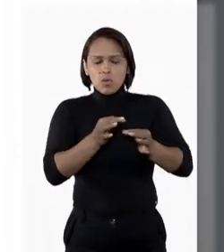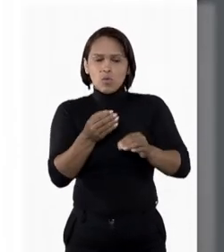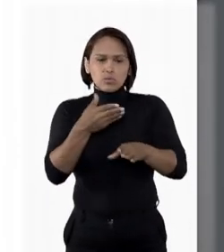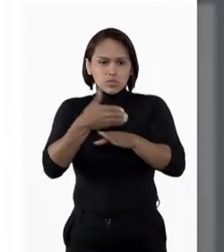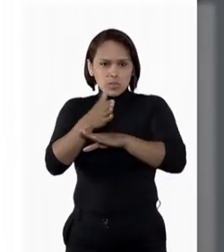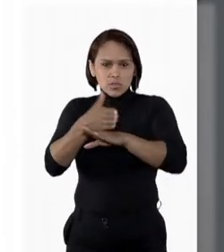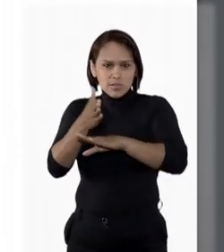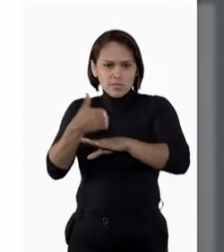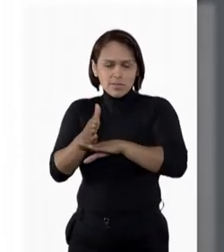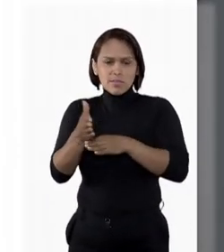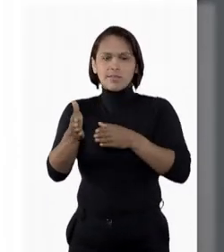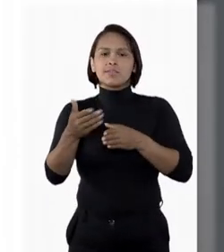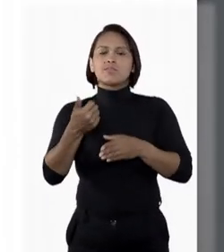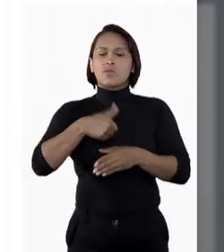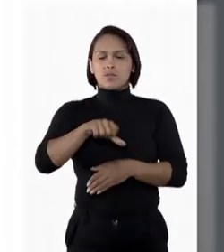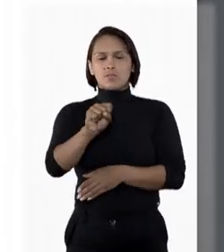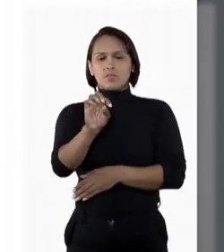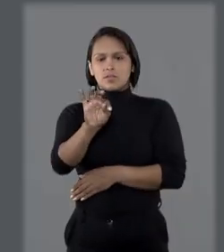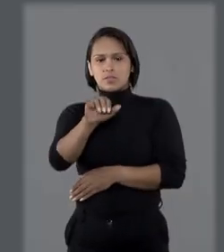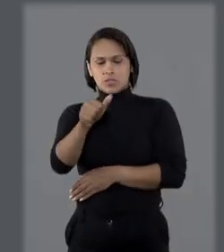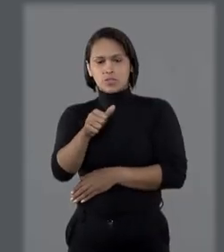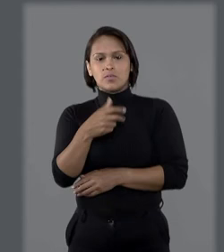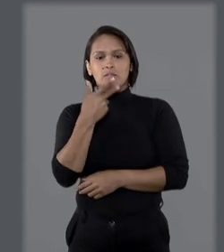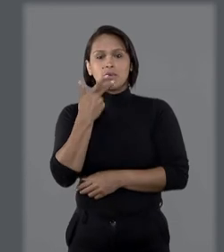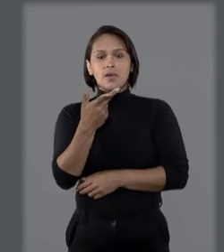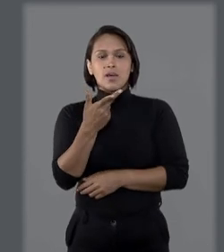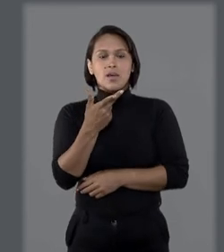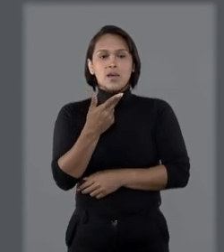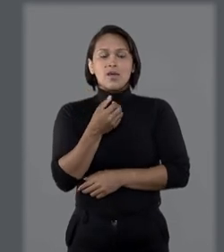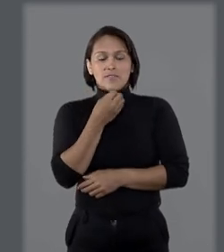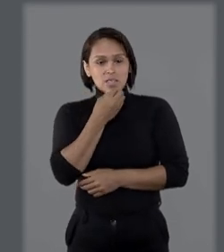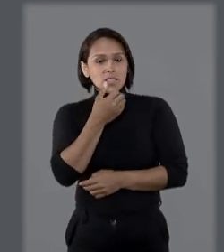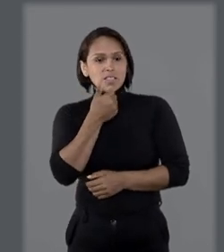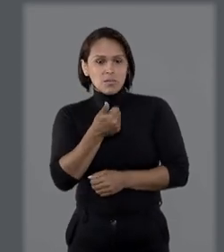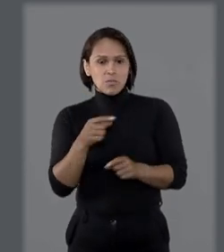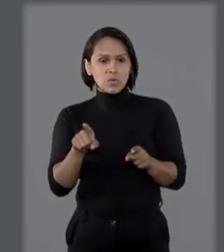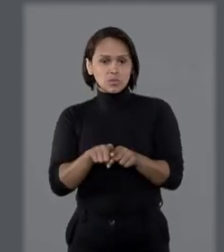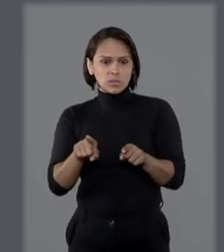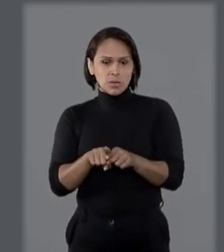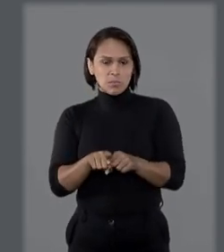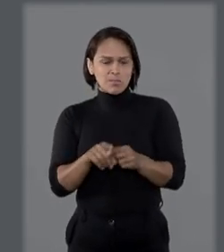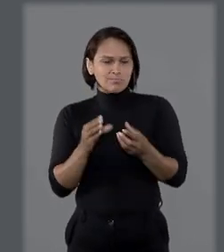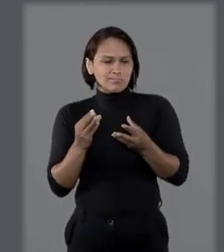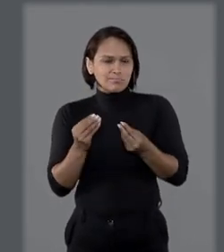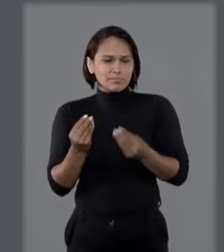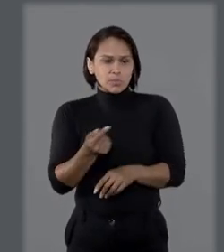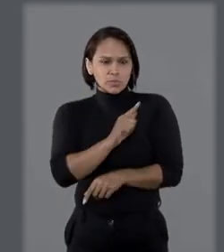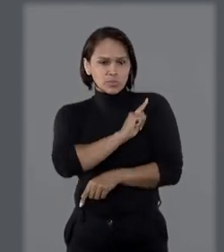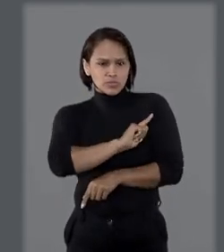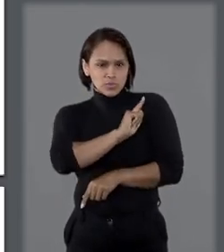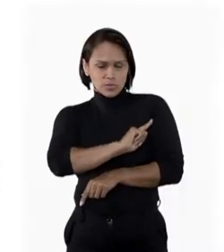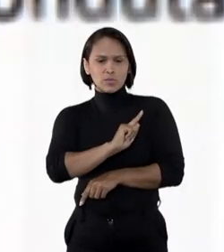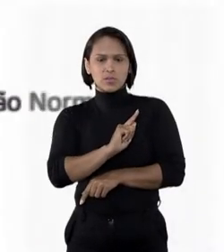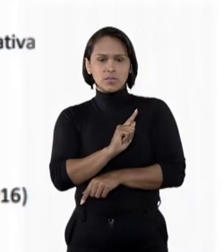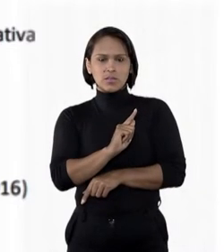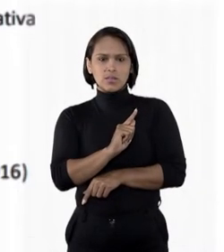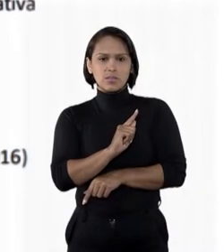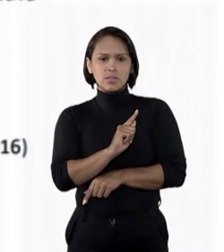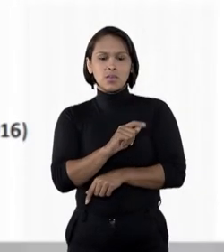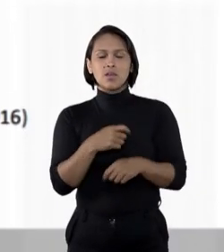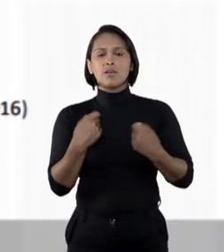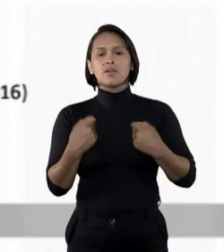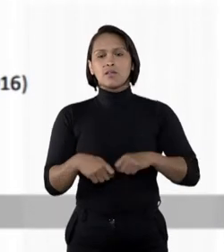de acesso às dependências do STJ. Ela vai beneficiar muito os gestores, que